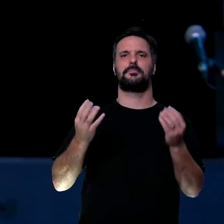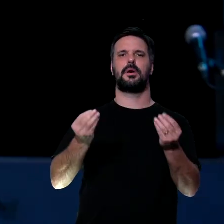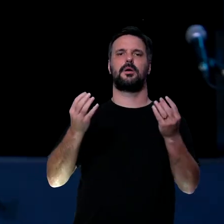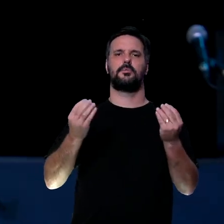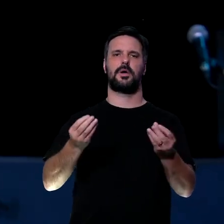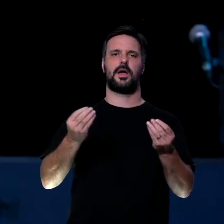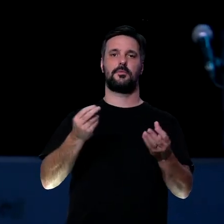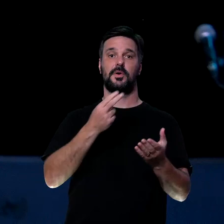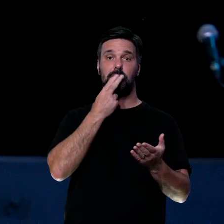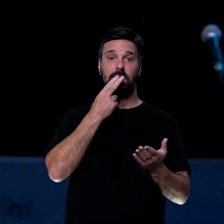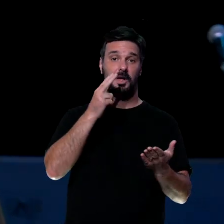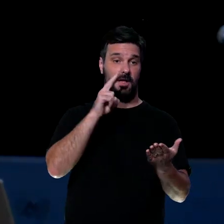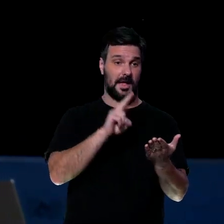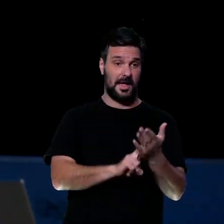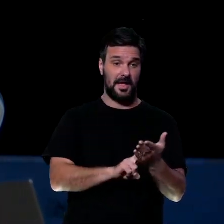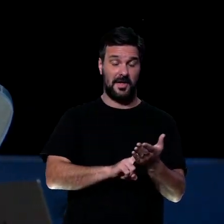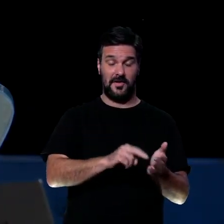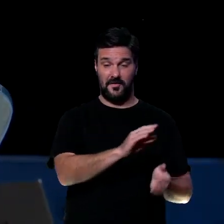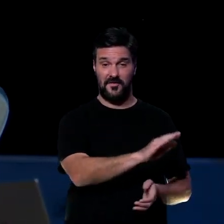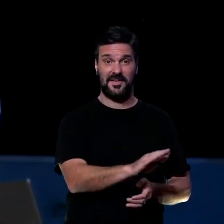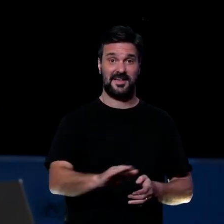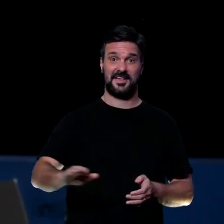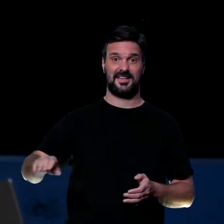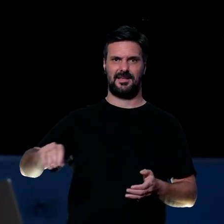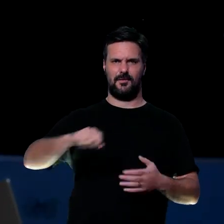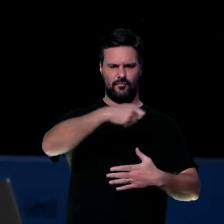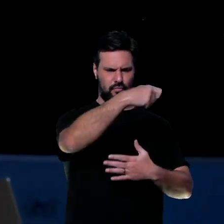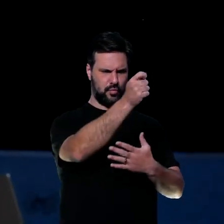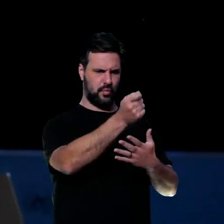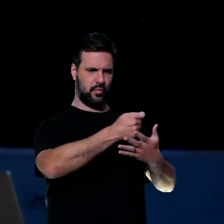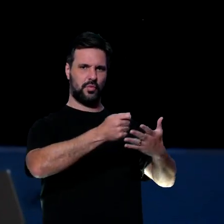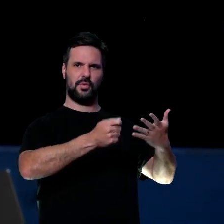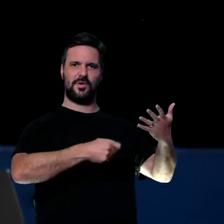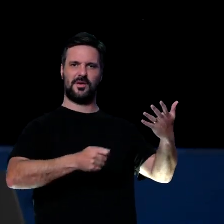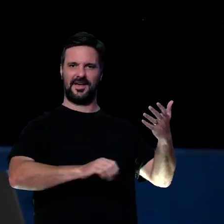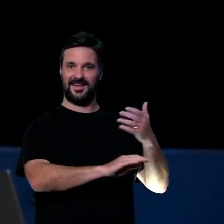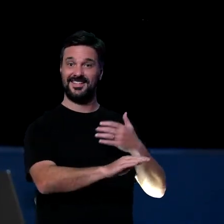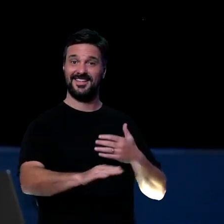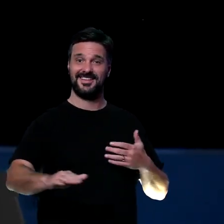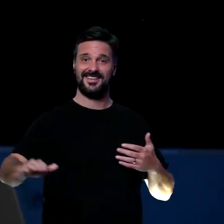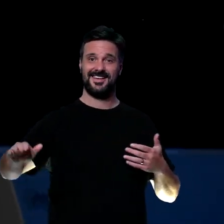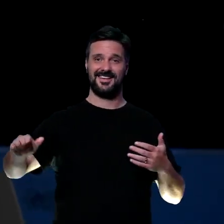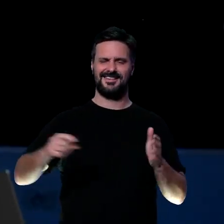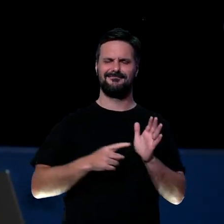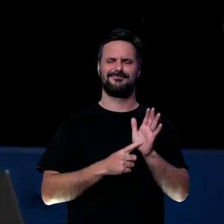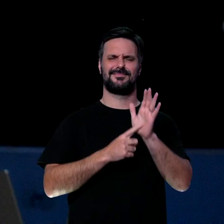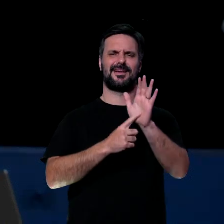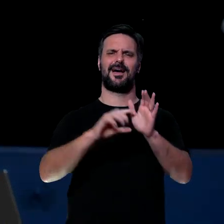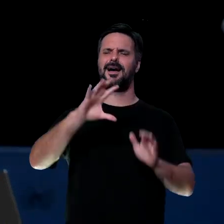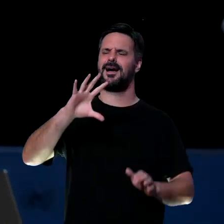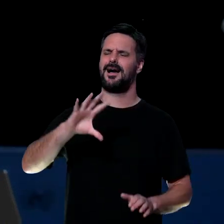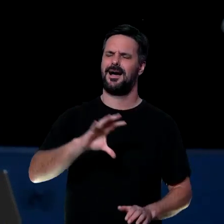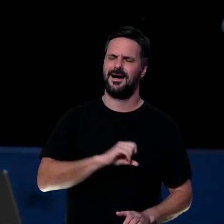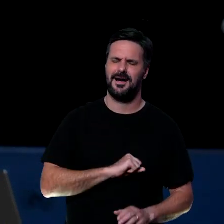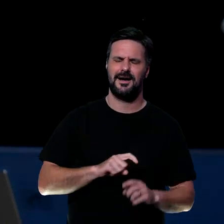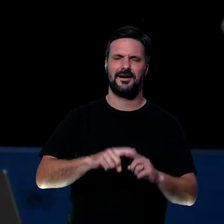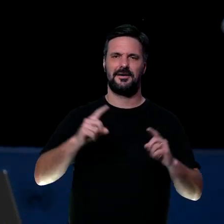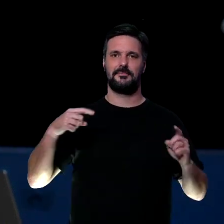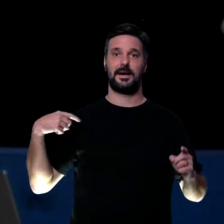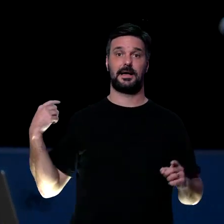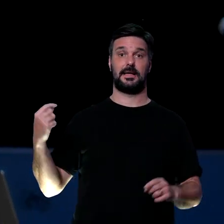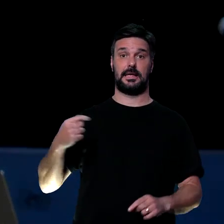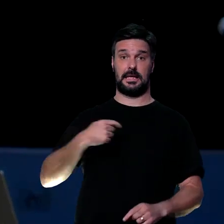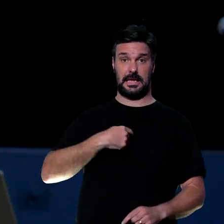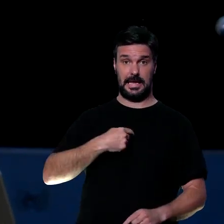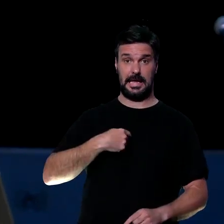Muitas cartinhas das crianças também, desenhos das crianças. Demonstração de amor. Mas da mesma forma, eu preciso demonstrar o quanto eu amo os